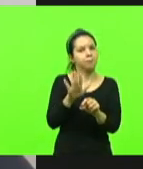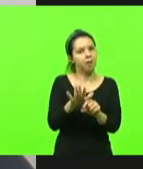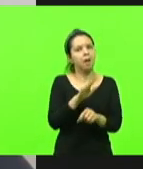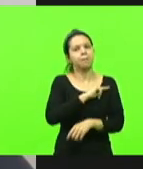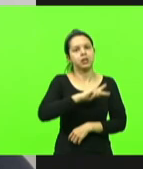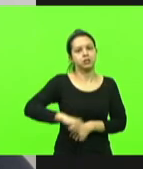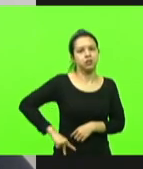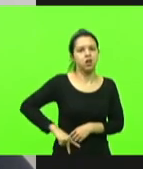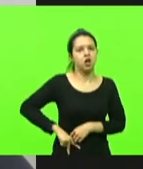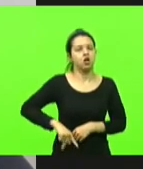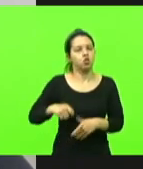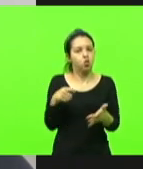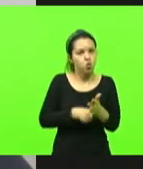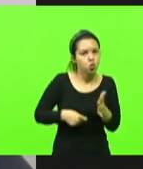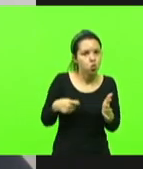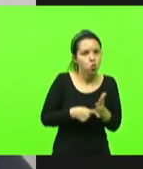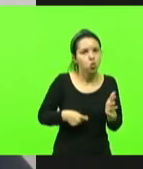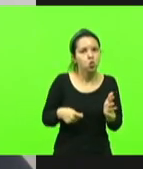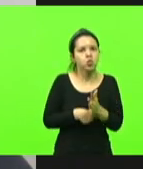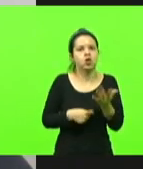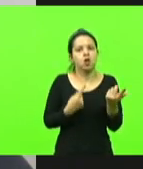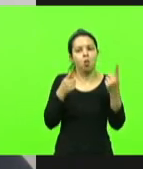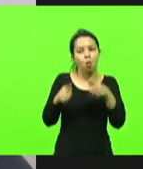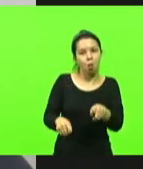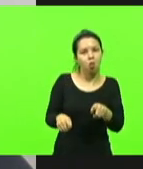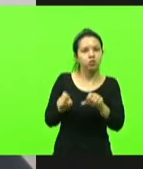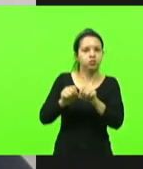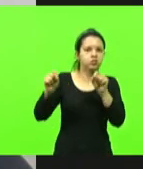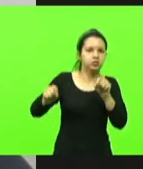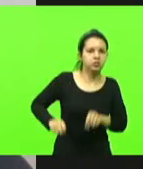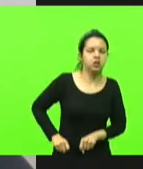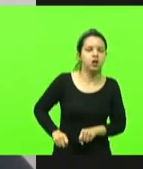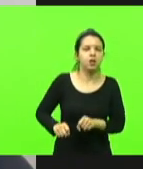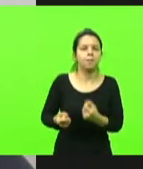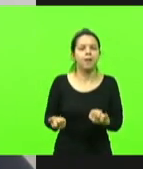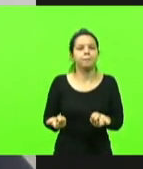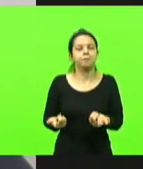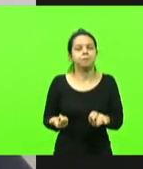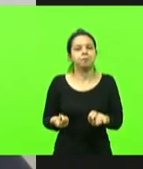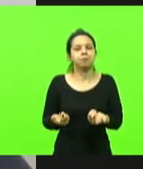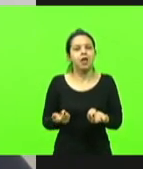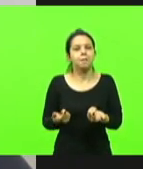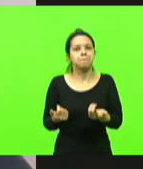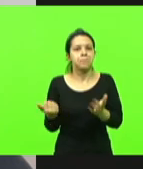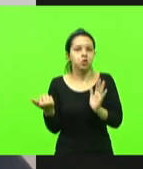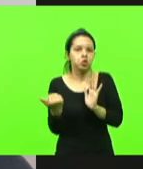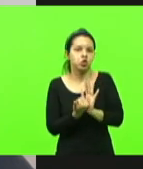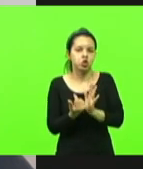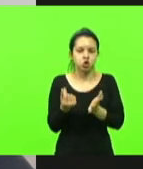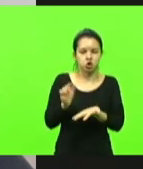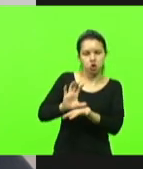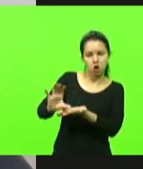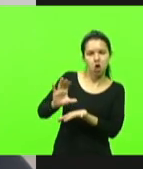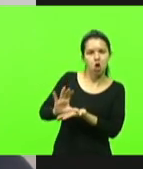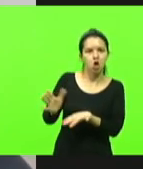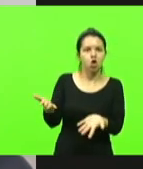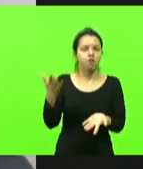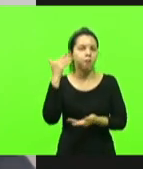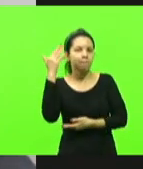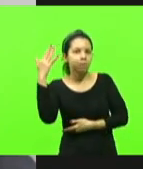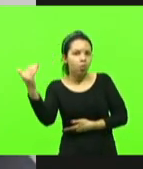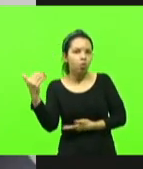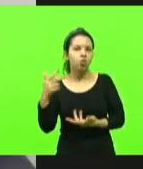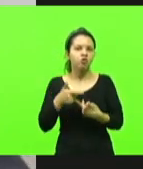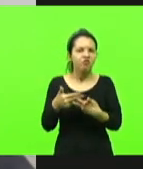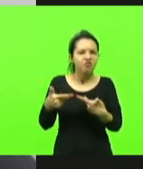também de patrocínio público para a imprensa, para artistas, tantas coisas que existe